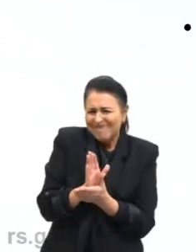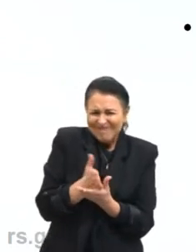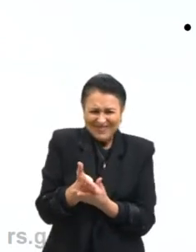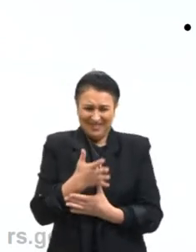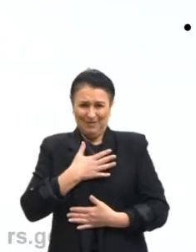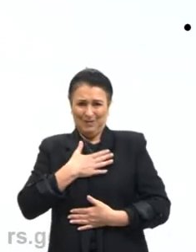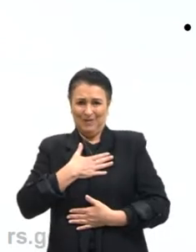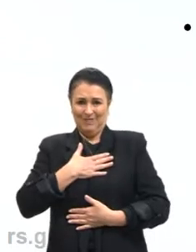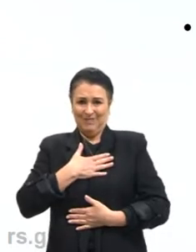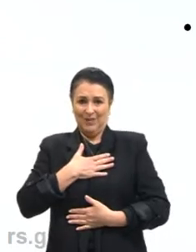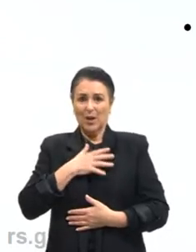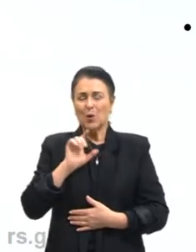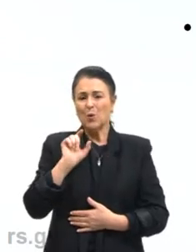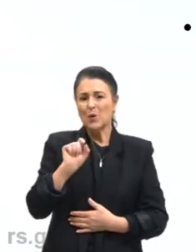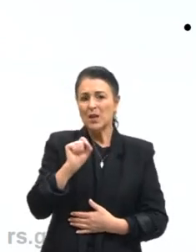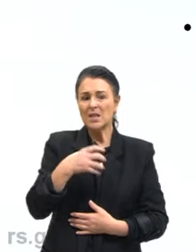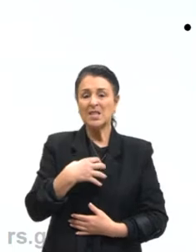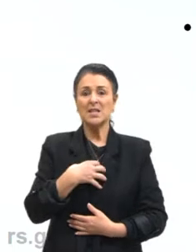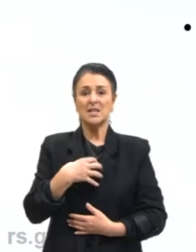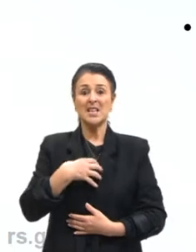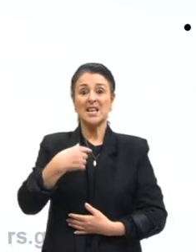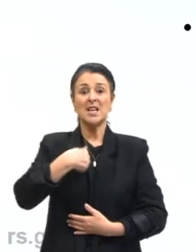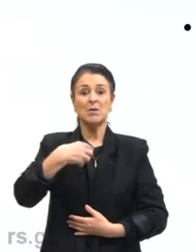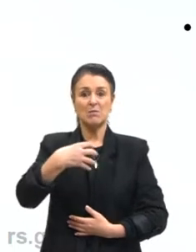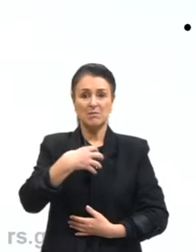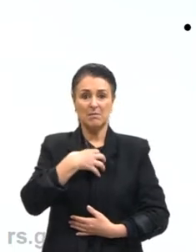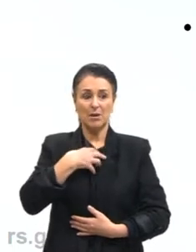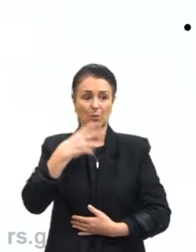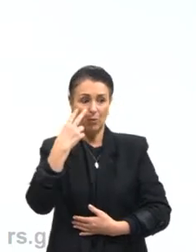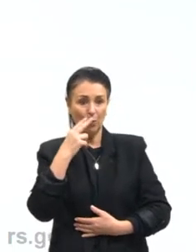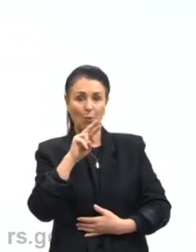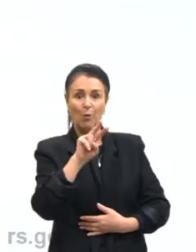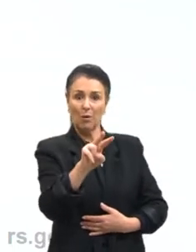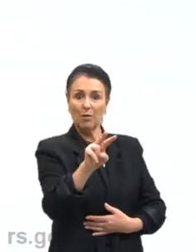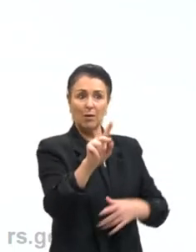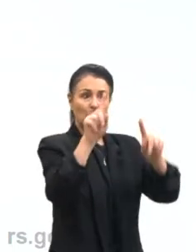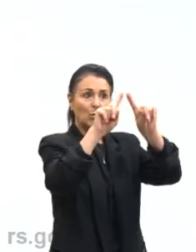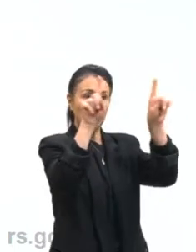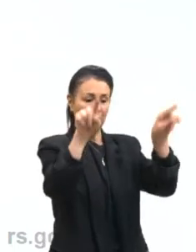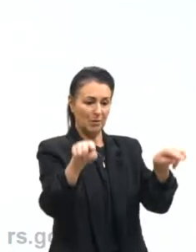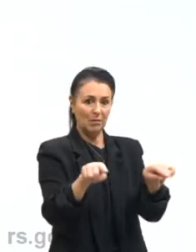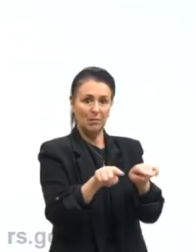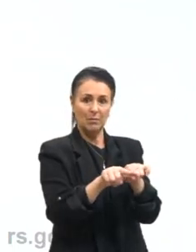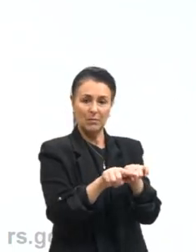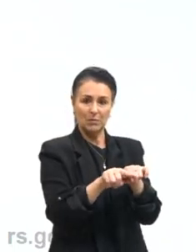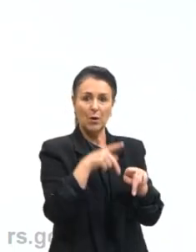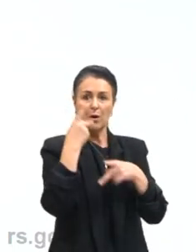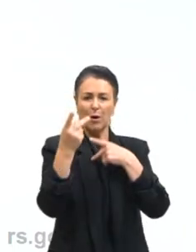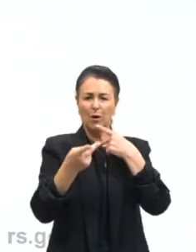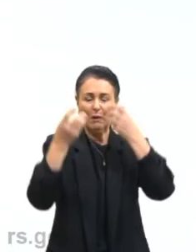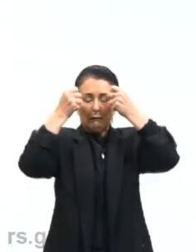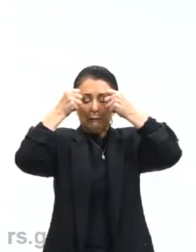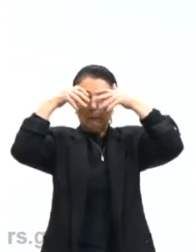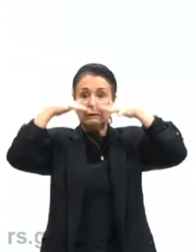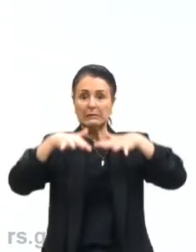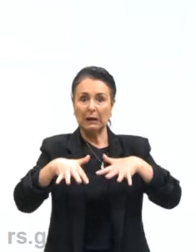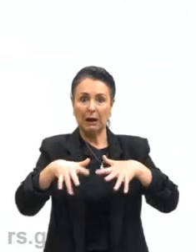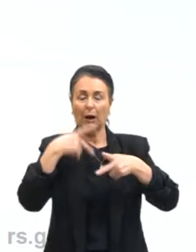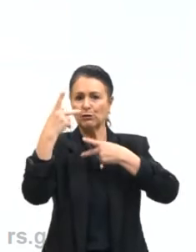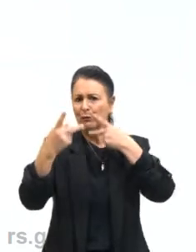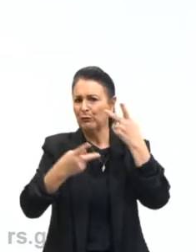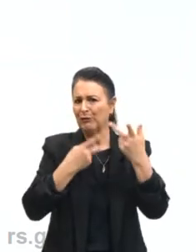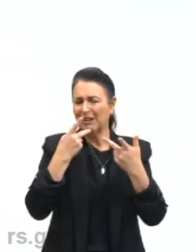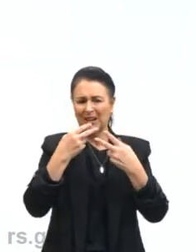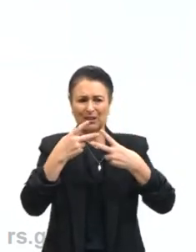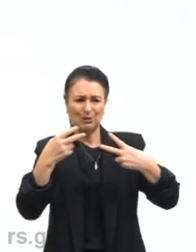causa e o que eu sinto ao apreciar ela. Eu falei aqui da dramaticidade, falei desses pontos